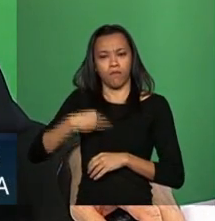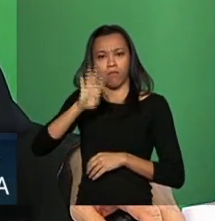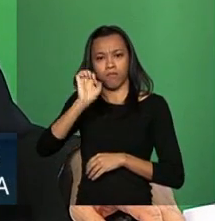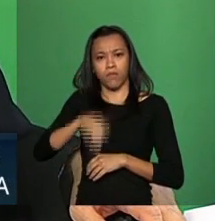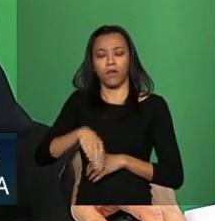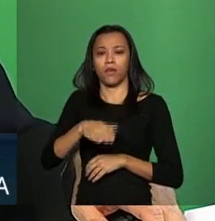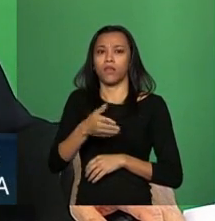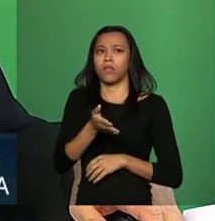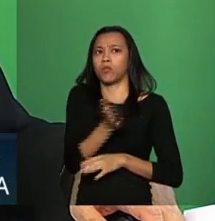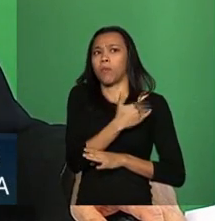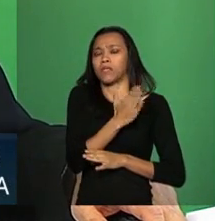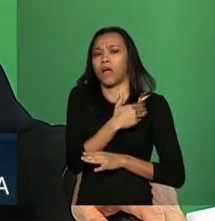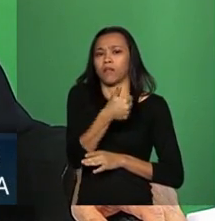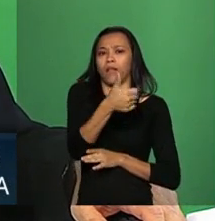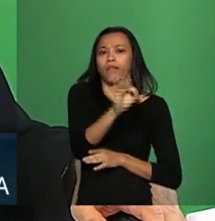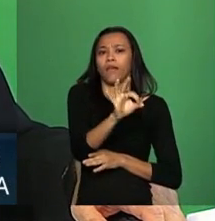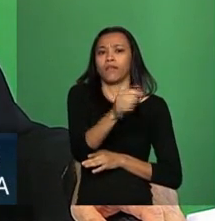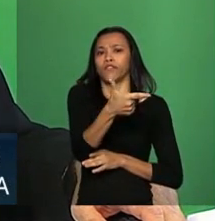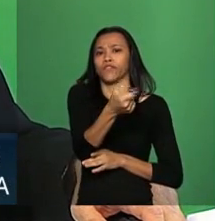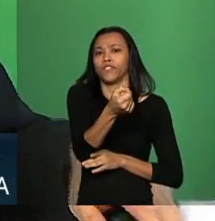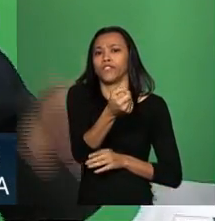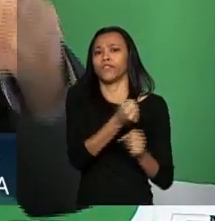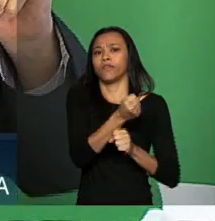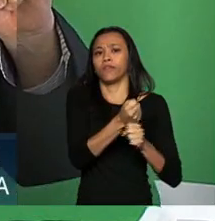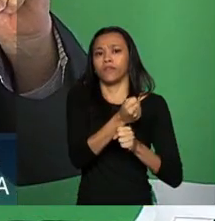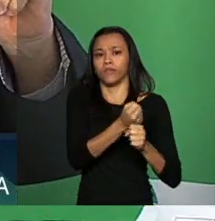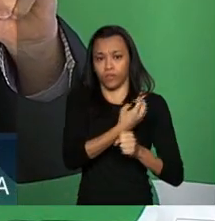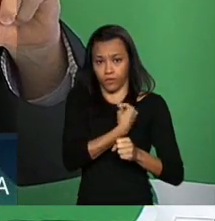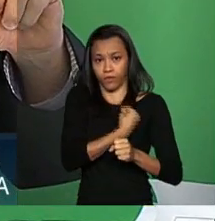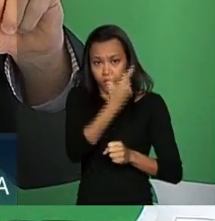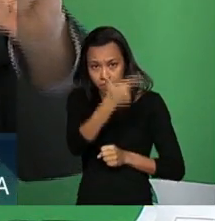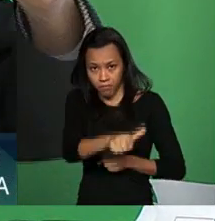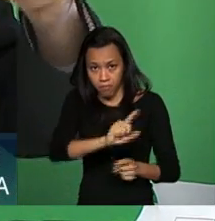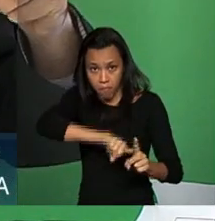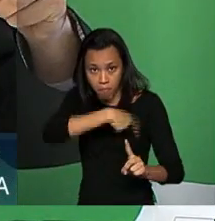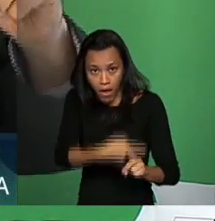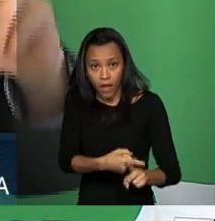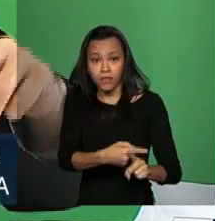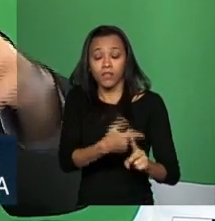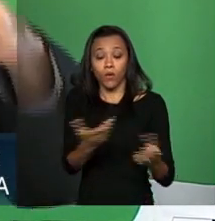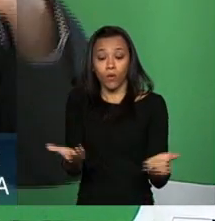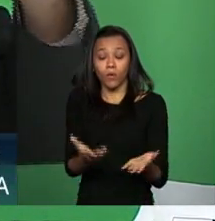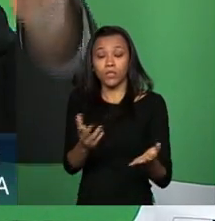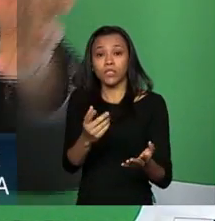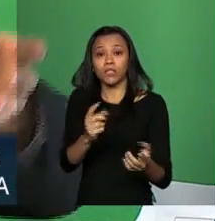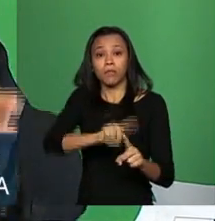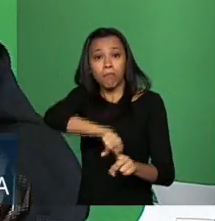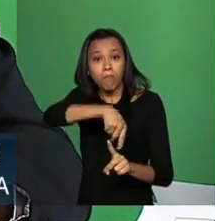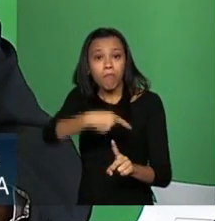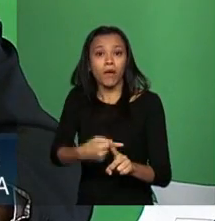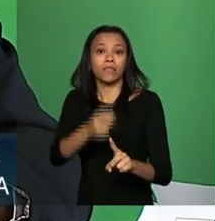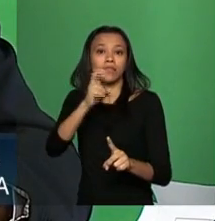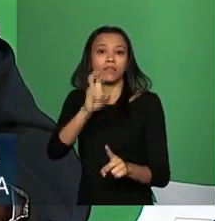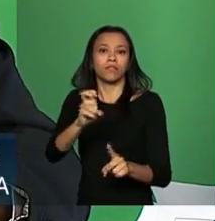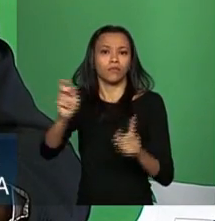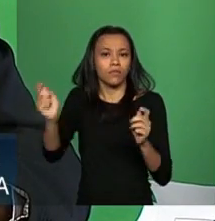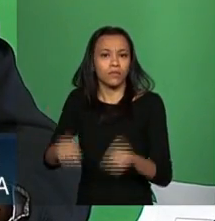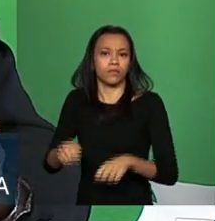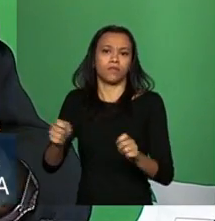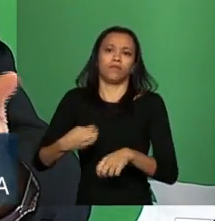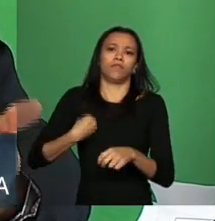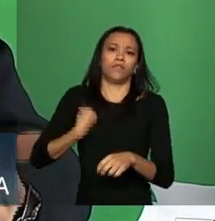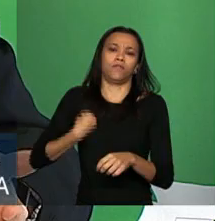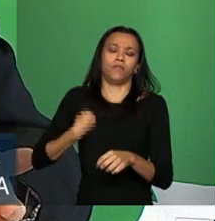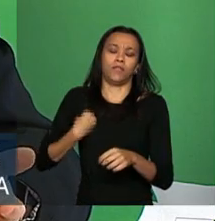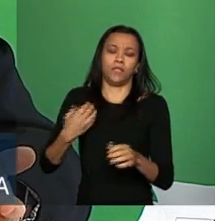20 anos de expectativa de vida. Você ganhou mais cinco anos. Você aumentou em mais 20%.